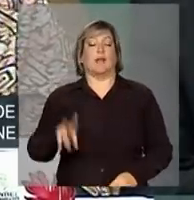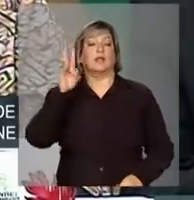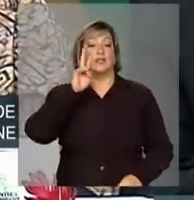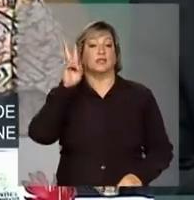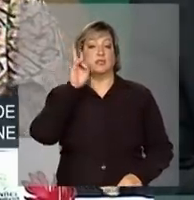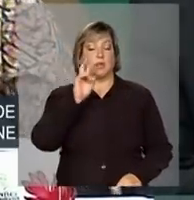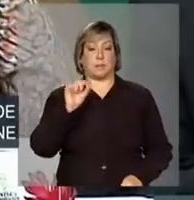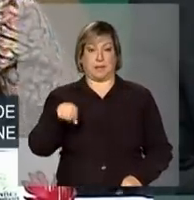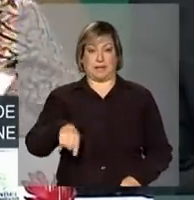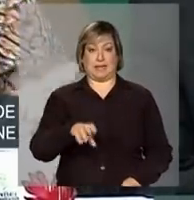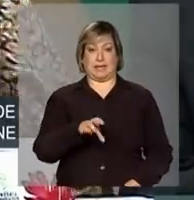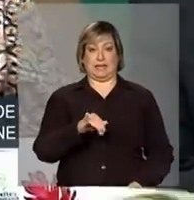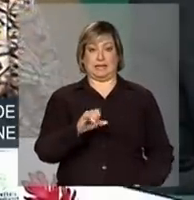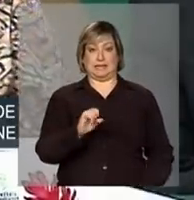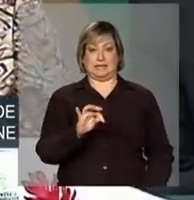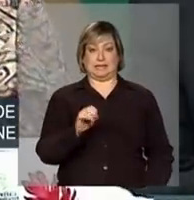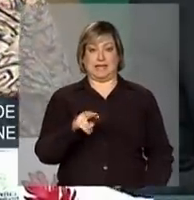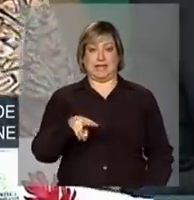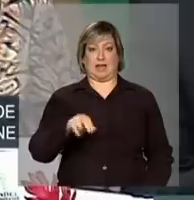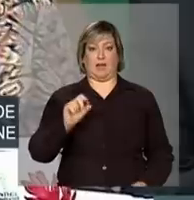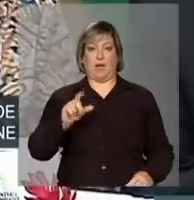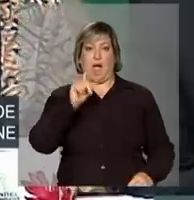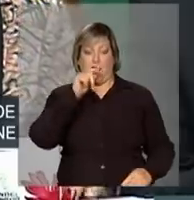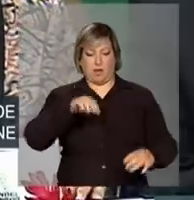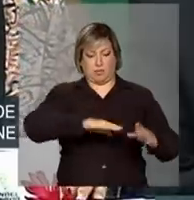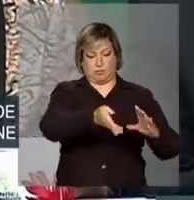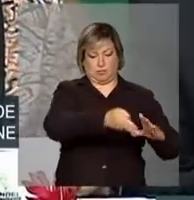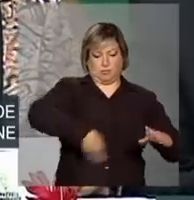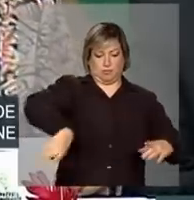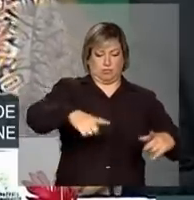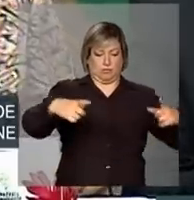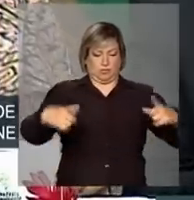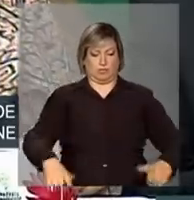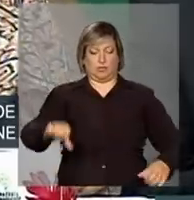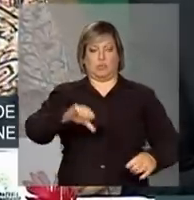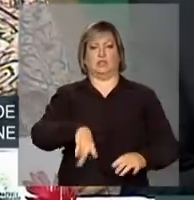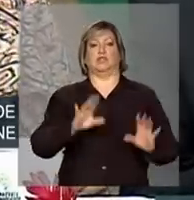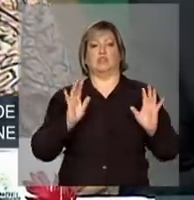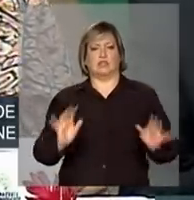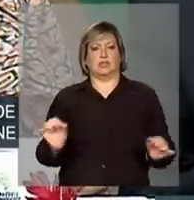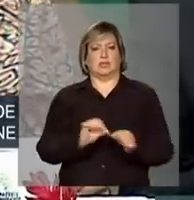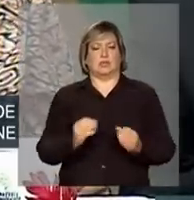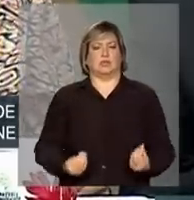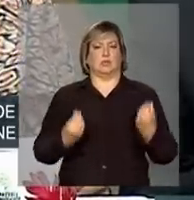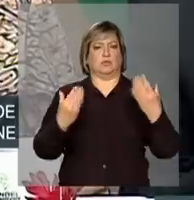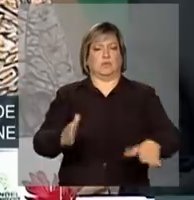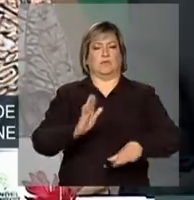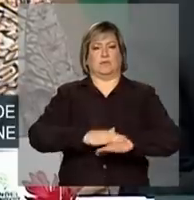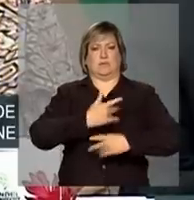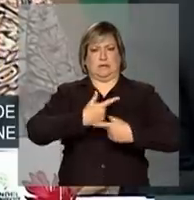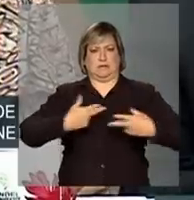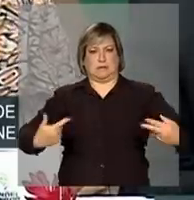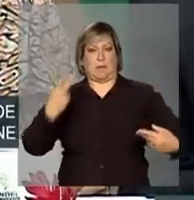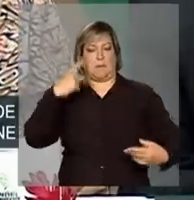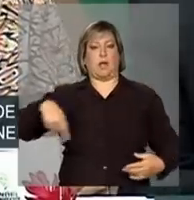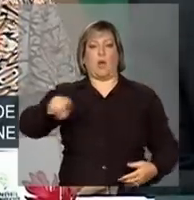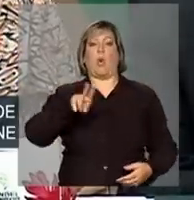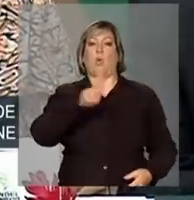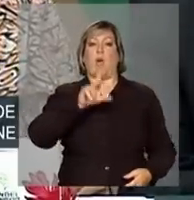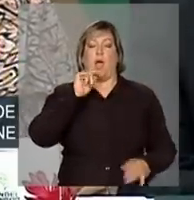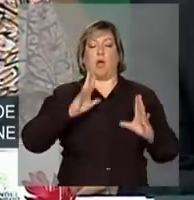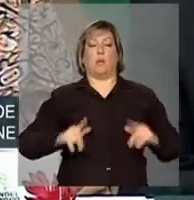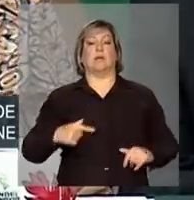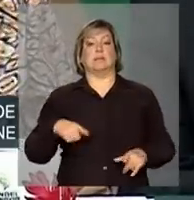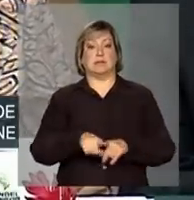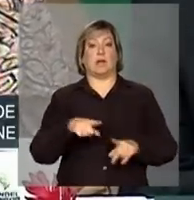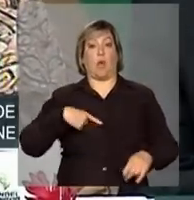cisternas, nós já entregamos aqui 270.611 cisternas para consumo humano e outras 12